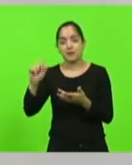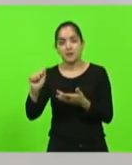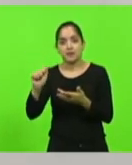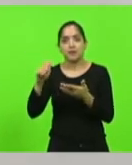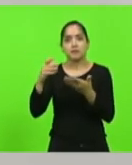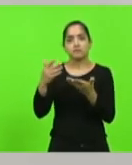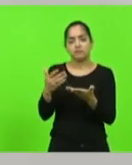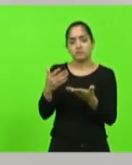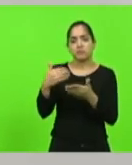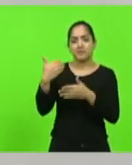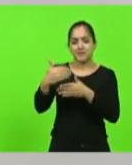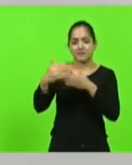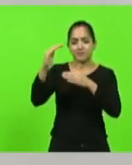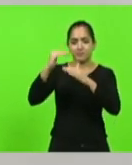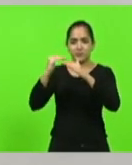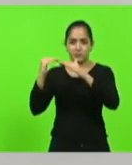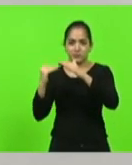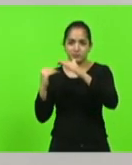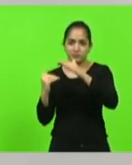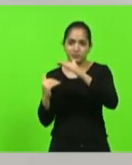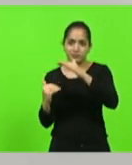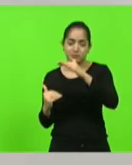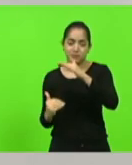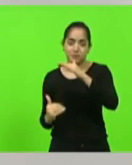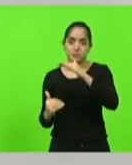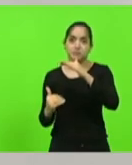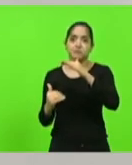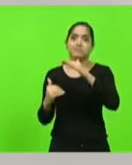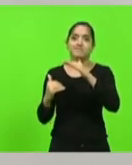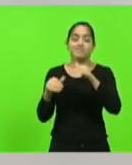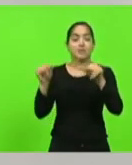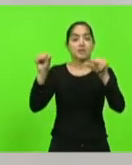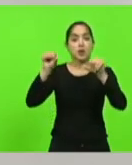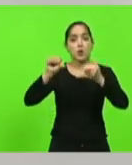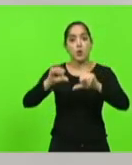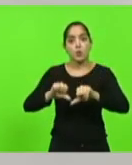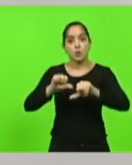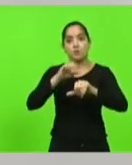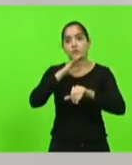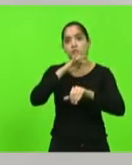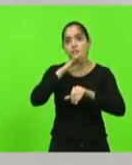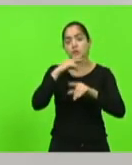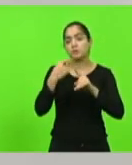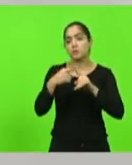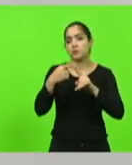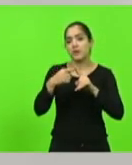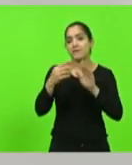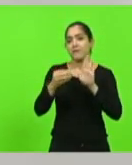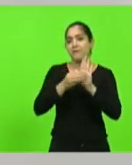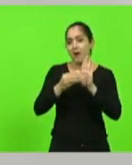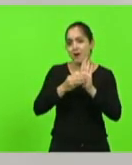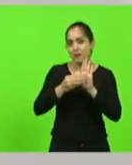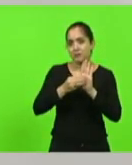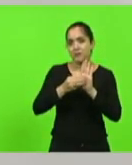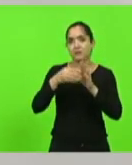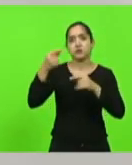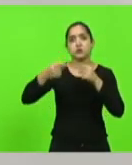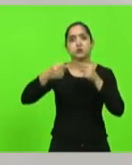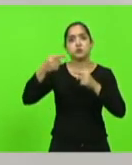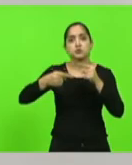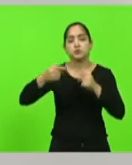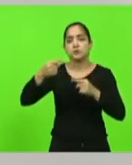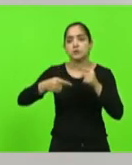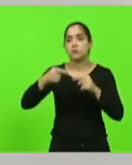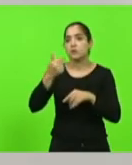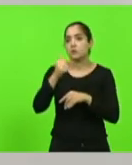para a centésima posição. estamos indo muito mal porque nós não discutimos prioridades, não sabemos escolher aquilo que de fato